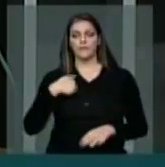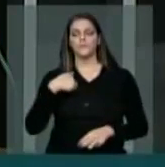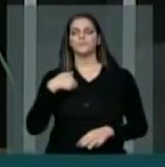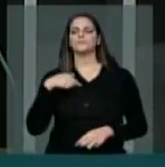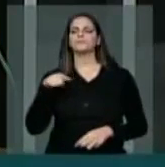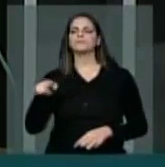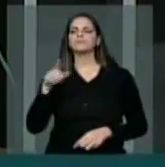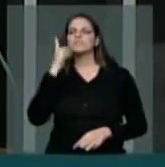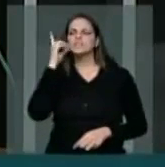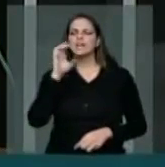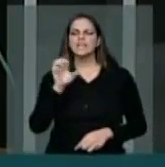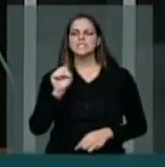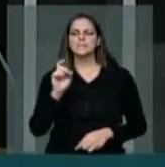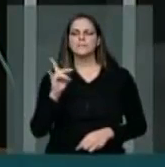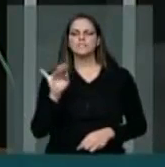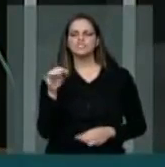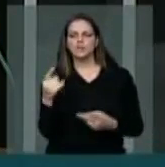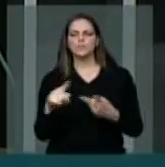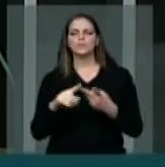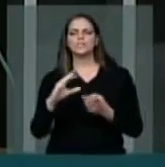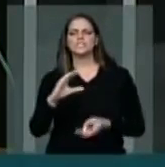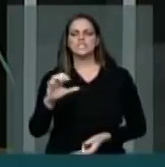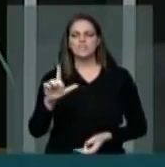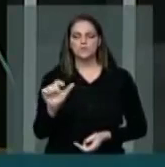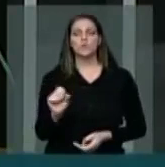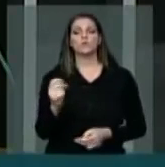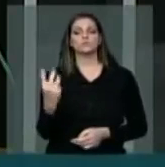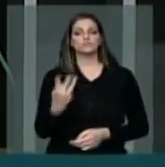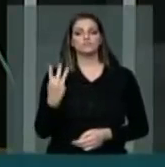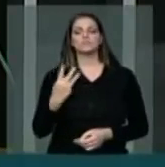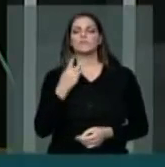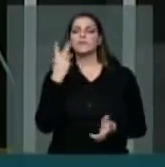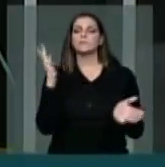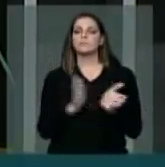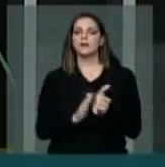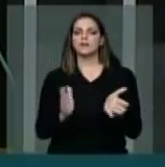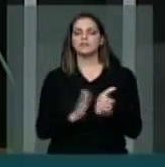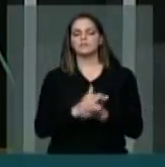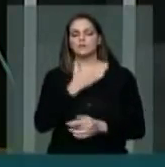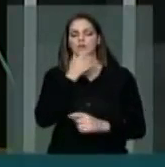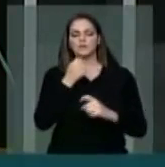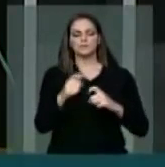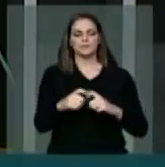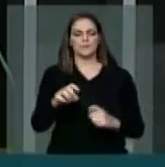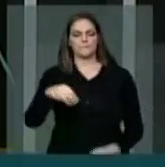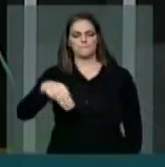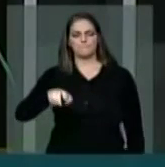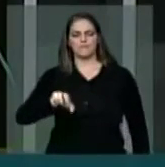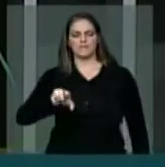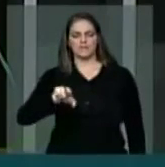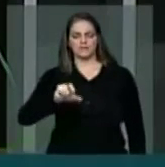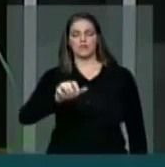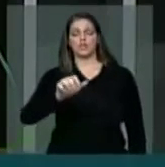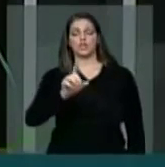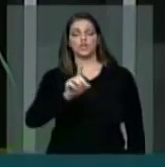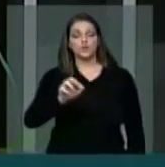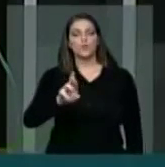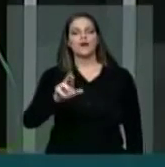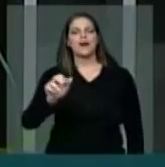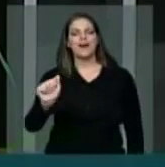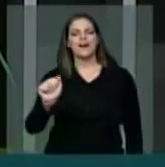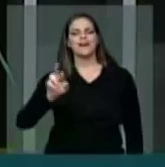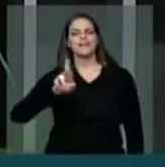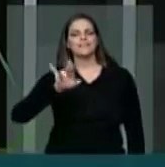e deputado Celso Maldaner, viemos aqui parabenizar o médico catarinense doutor Ari Campo